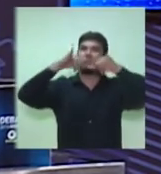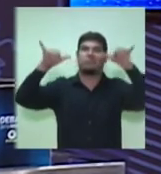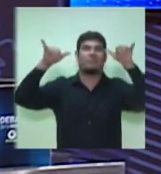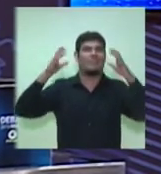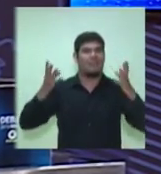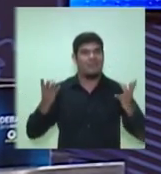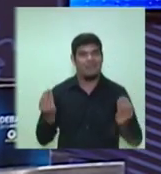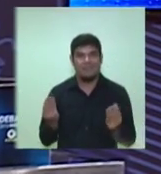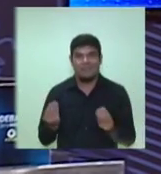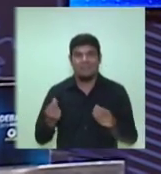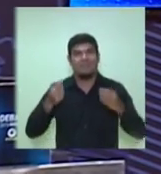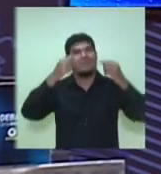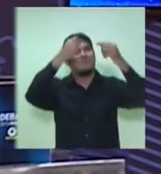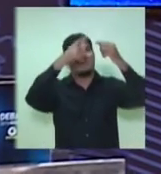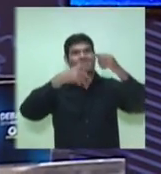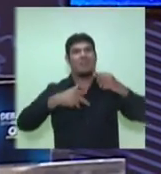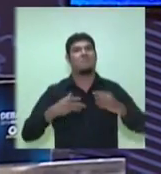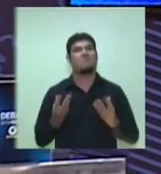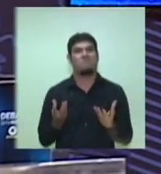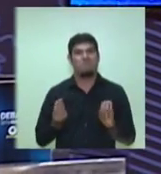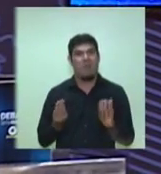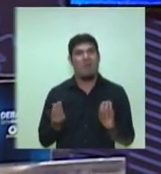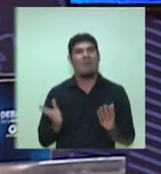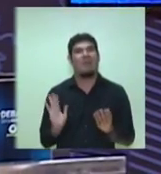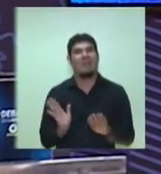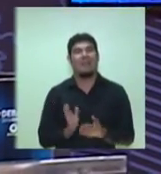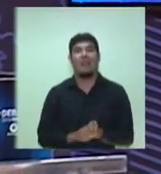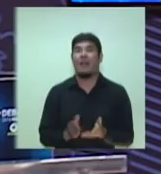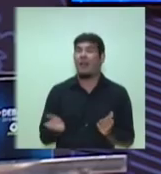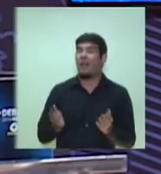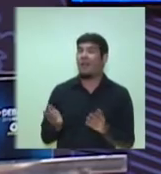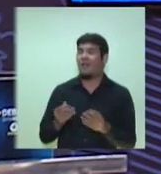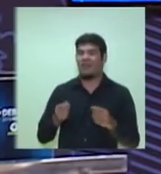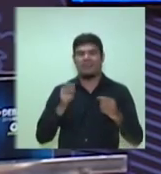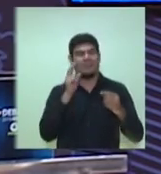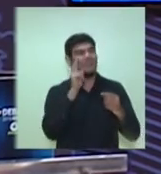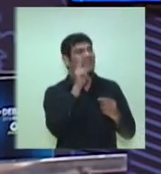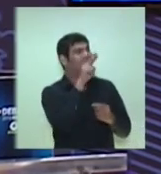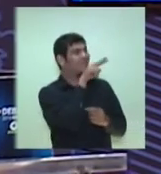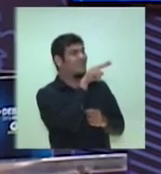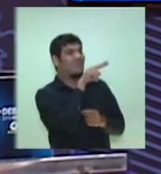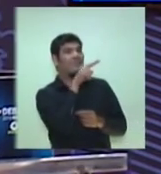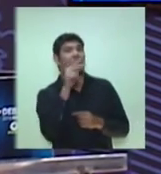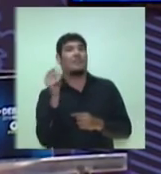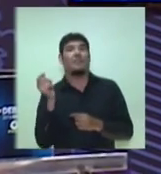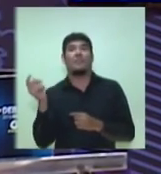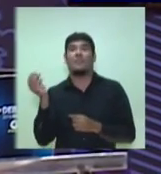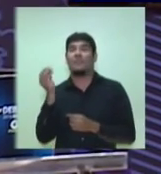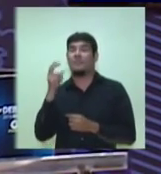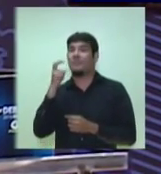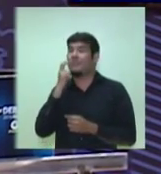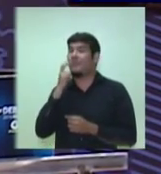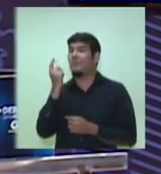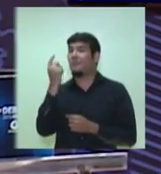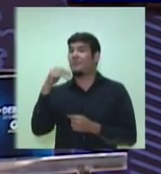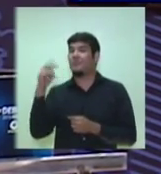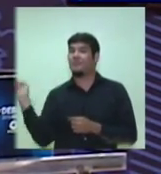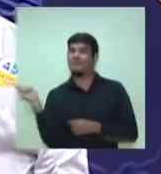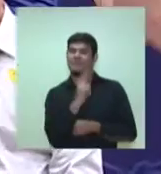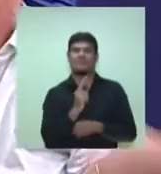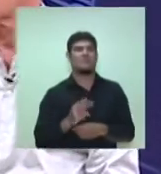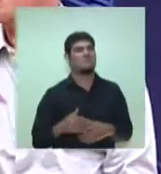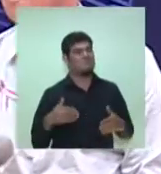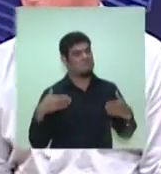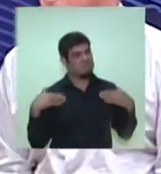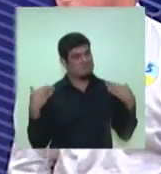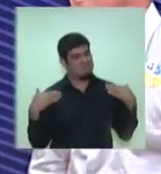linguagem popular, o nosso debate está bombando, gente. E agora sim, nós vamos para o comentário do candidato Marcelo Ramos, que tem um minuto. Alan, alegria reencontrá